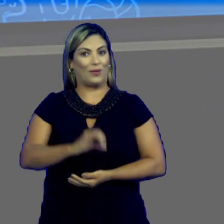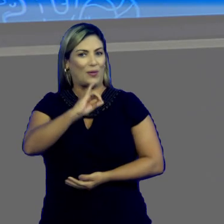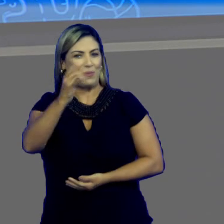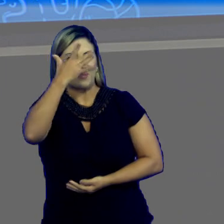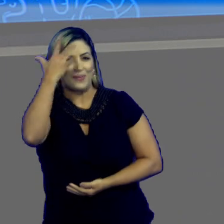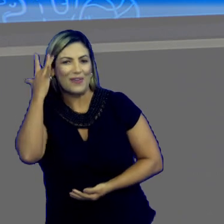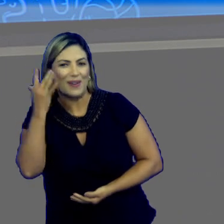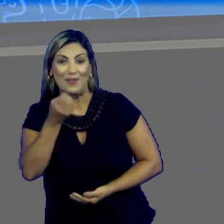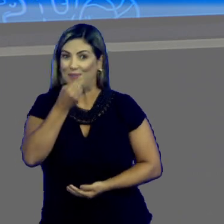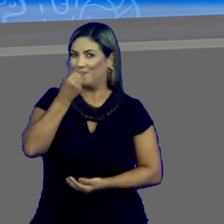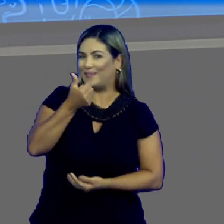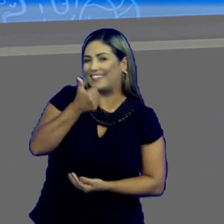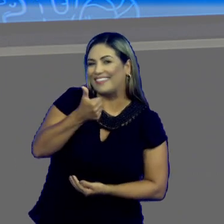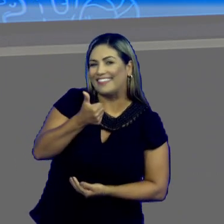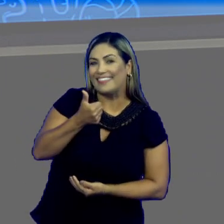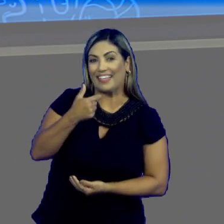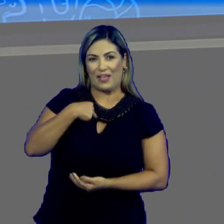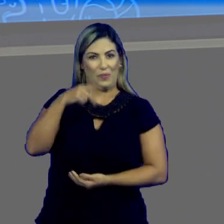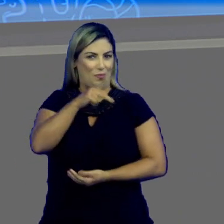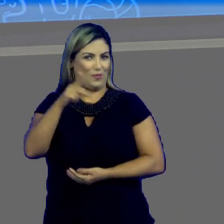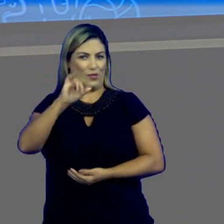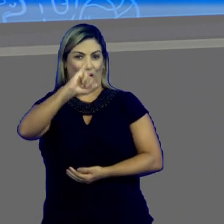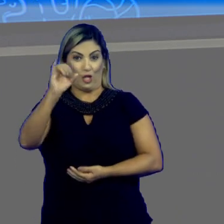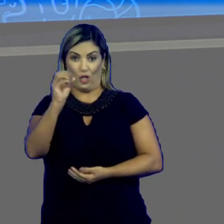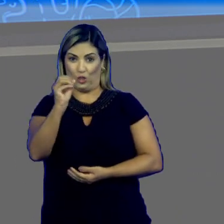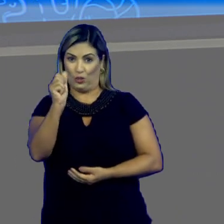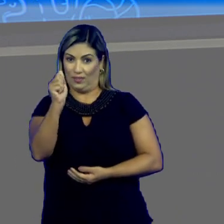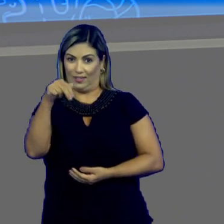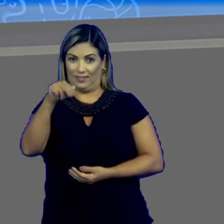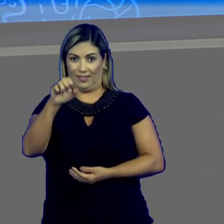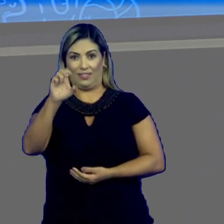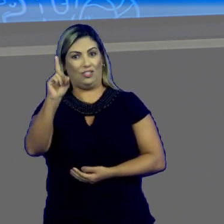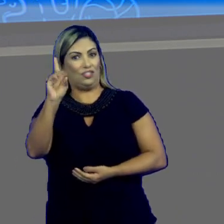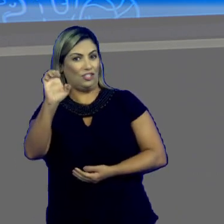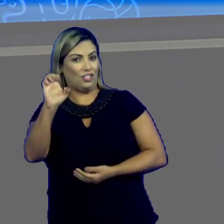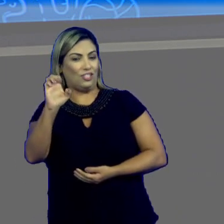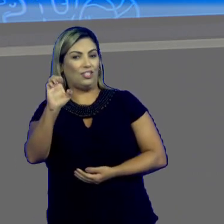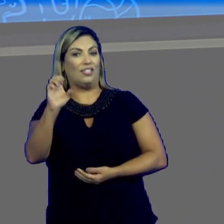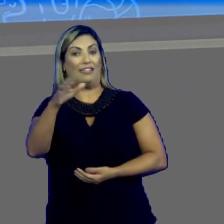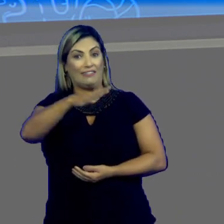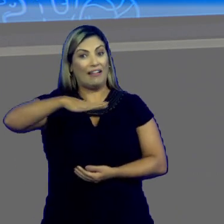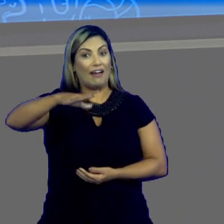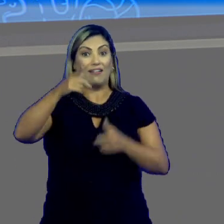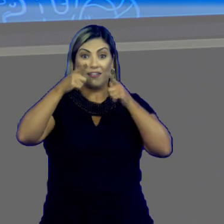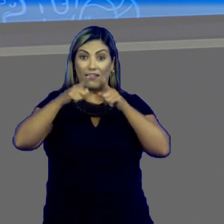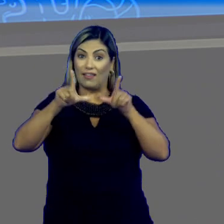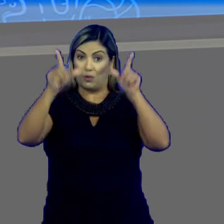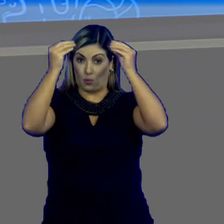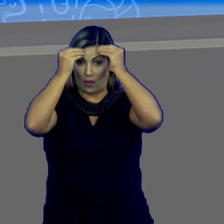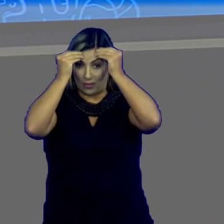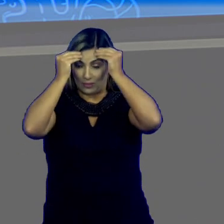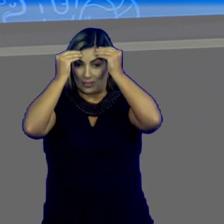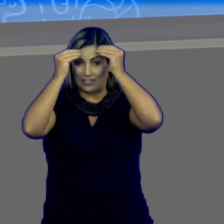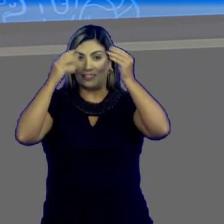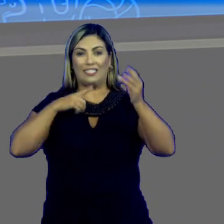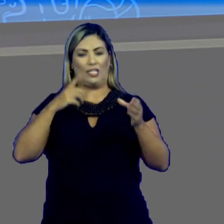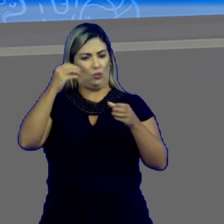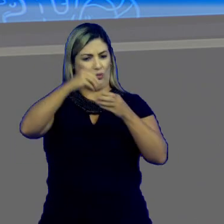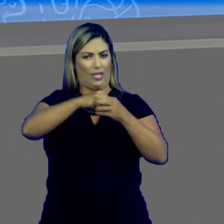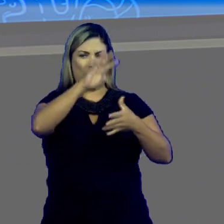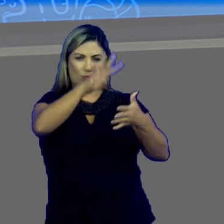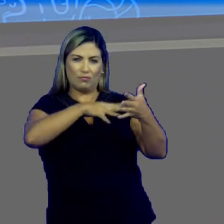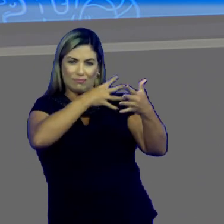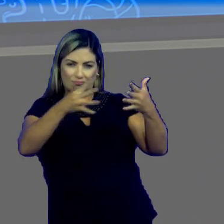Fala galera, tudo bem? Sou a professora Joanete Xavier, da área de linguagens, do